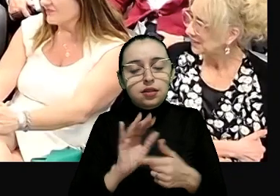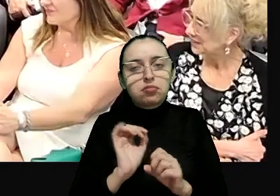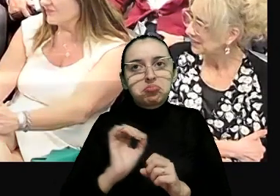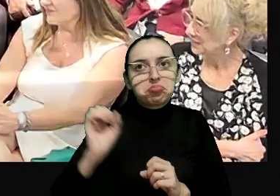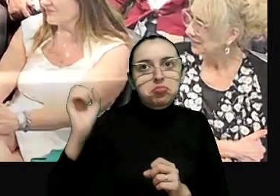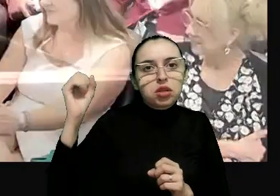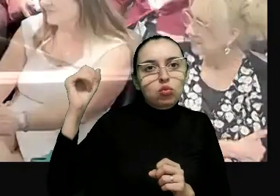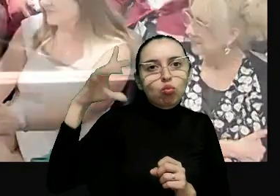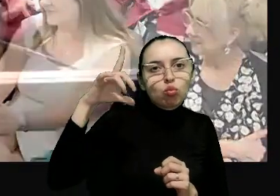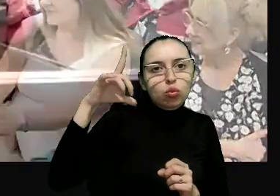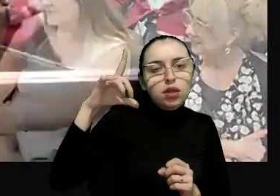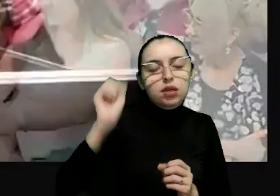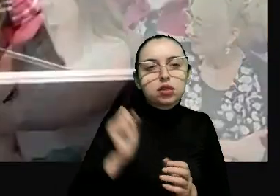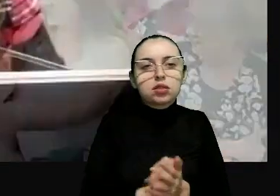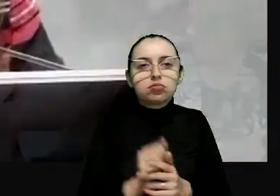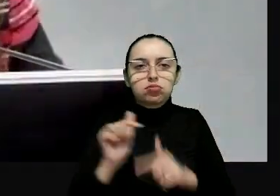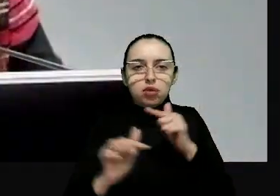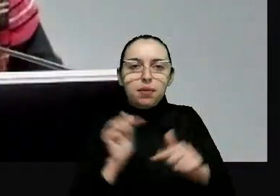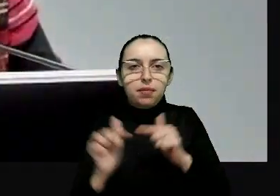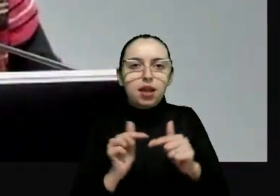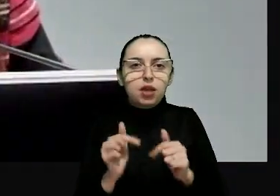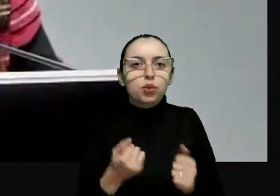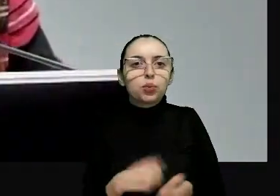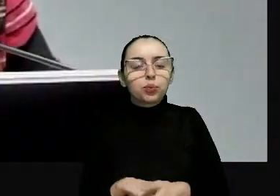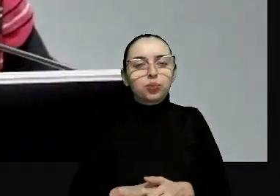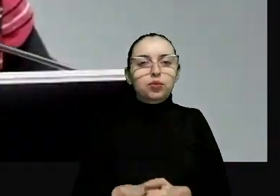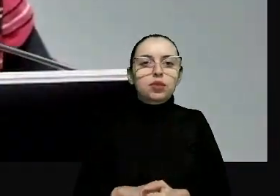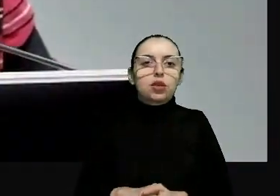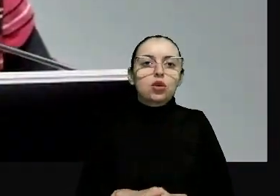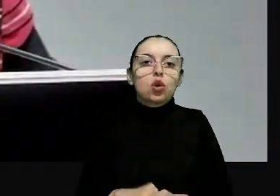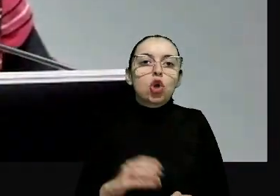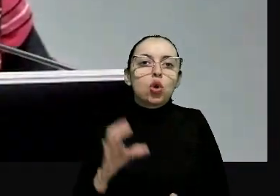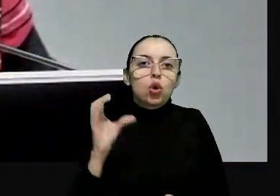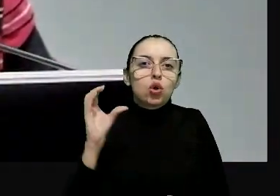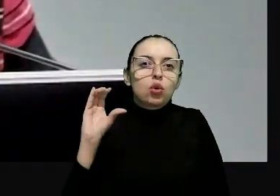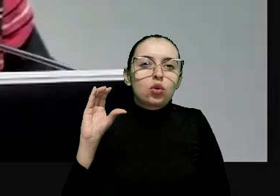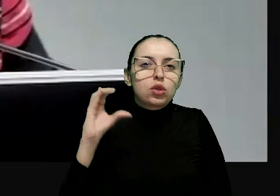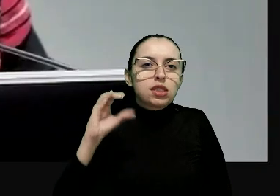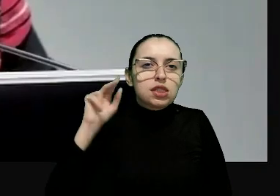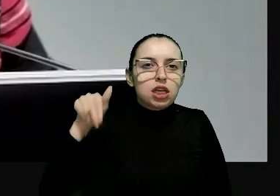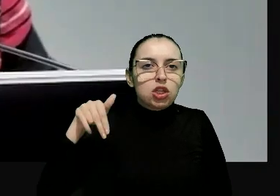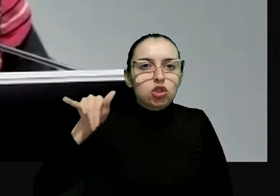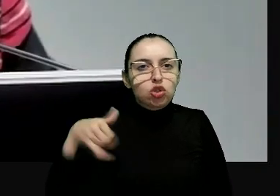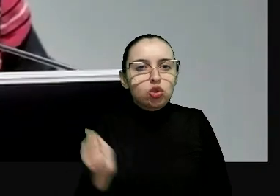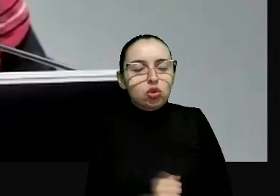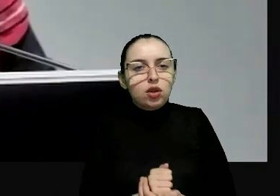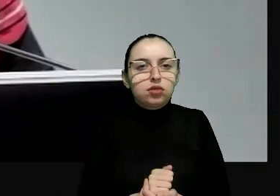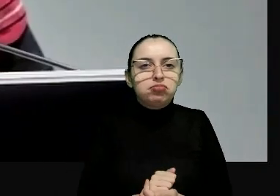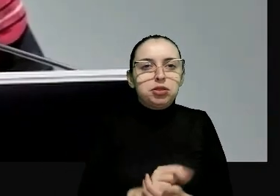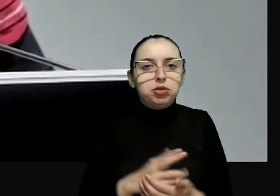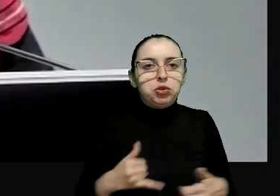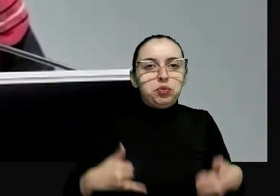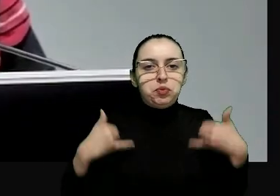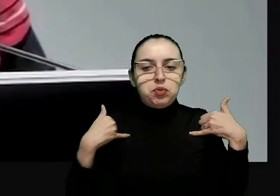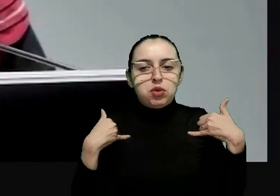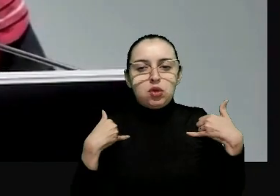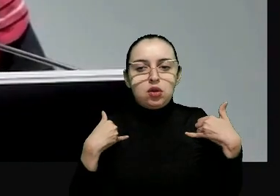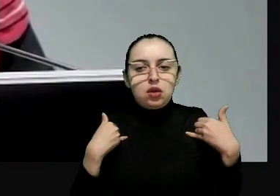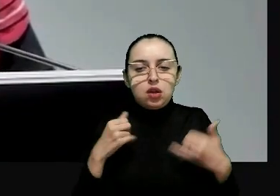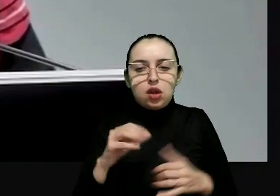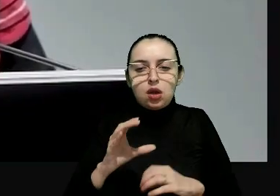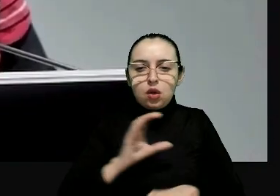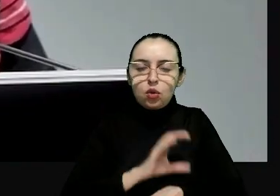à luz da nossa atuação hoje no Conselho Nacional de Justiça. tenho a honra de servir hoje como coordenadora